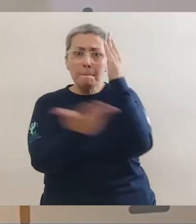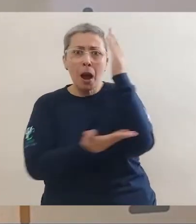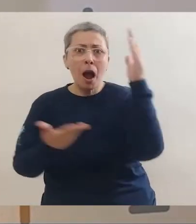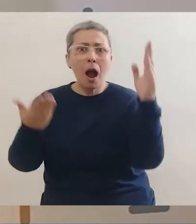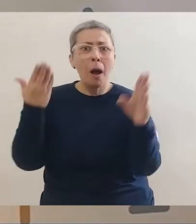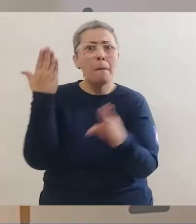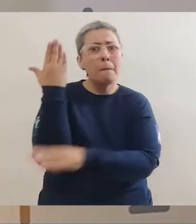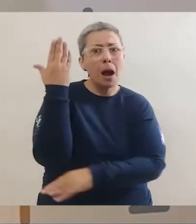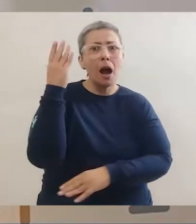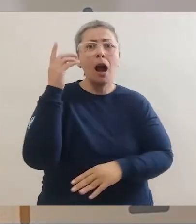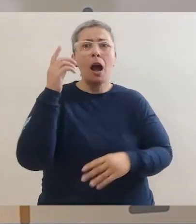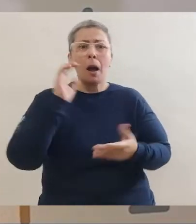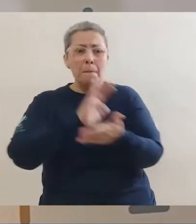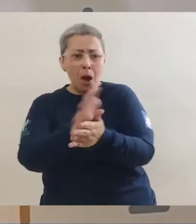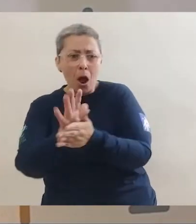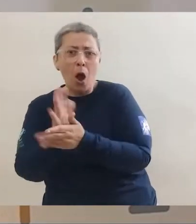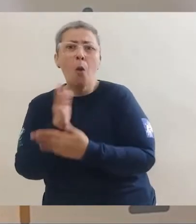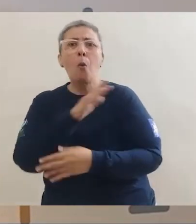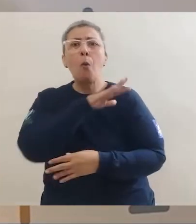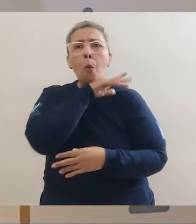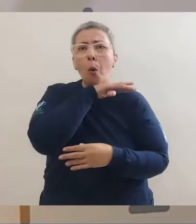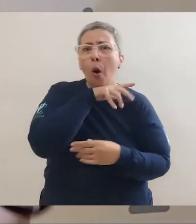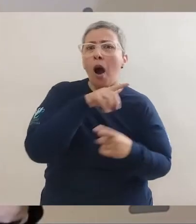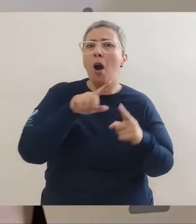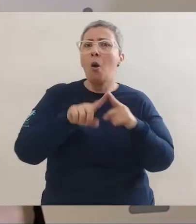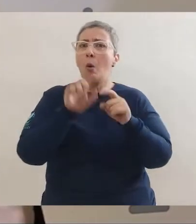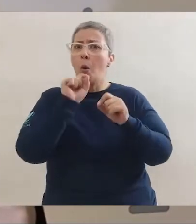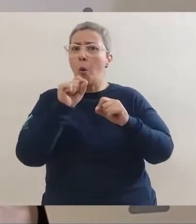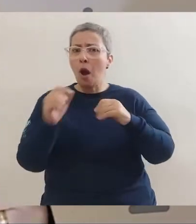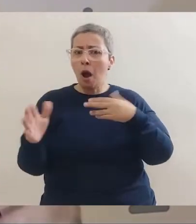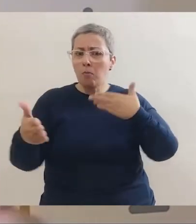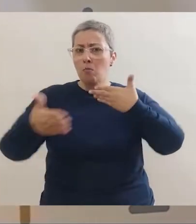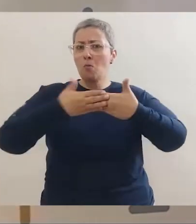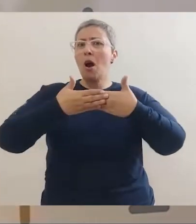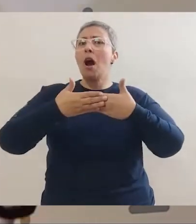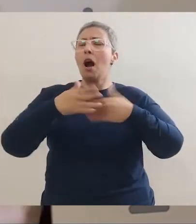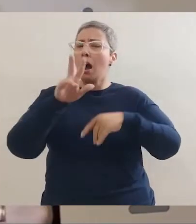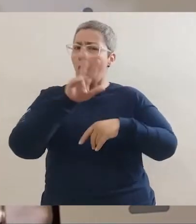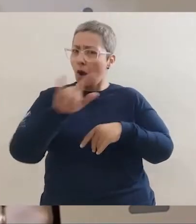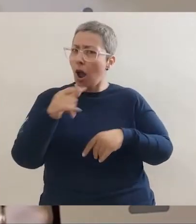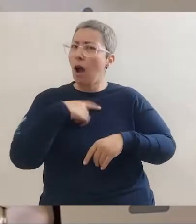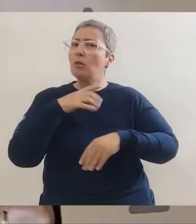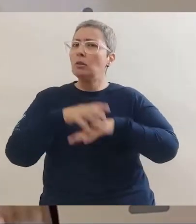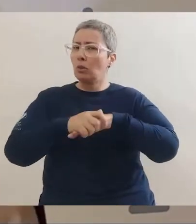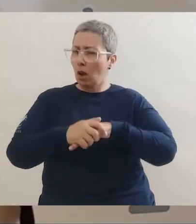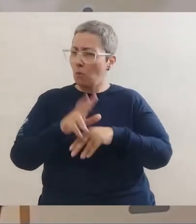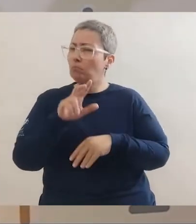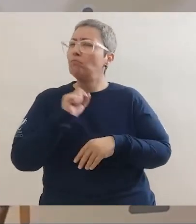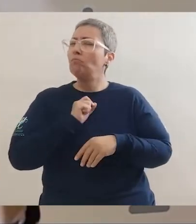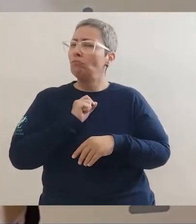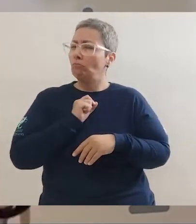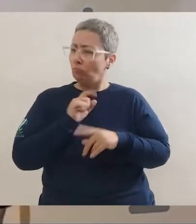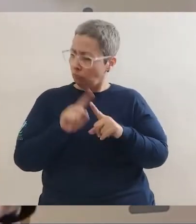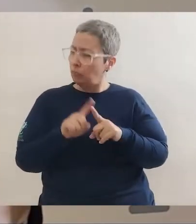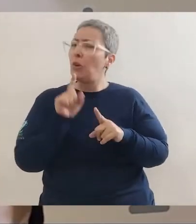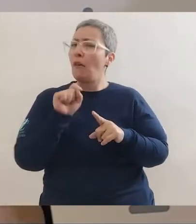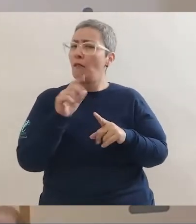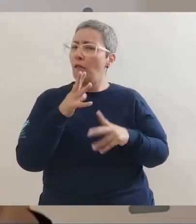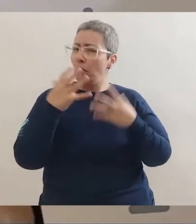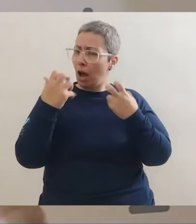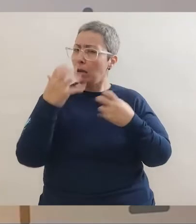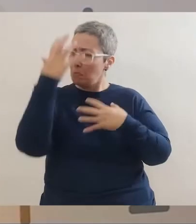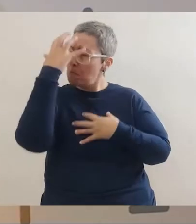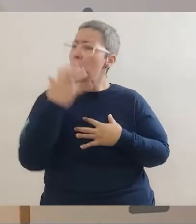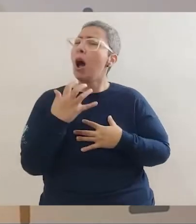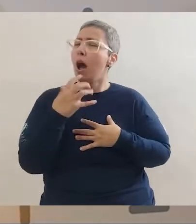está na mata, cortando árvores, matando os animais ou aprisionando, a Comade Florzinha